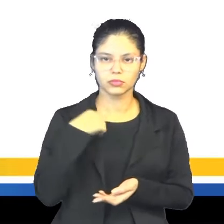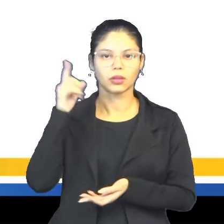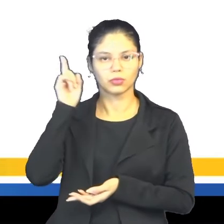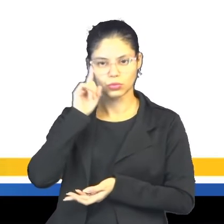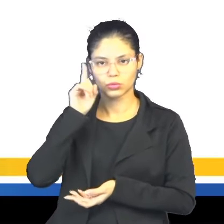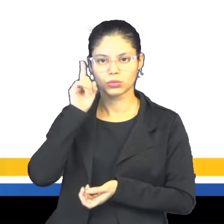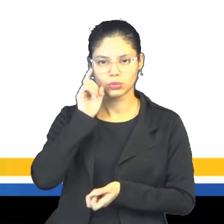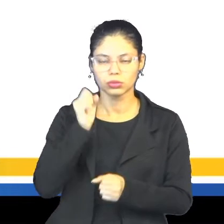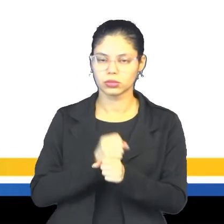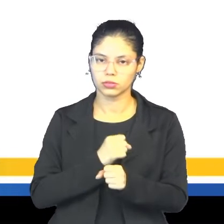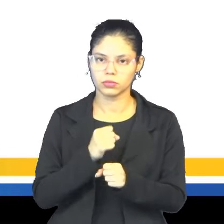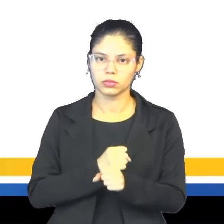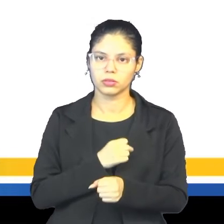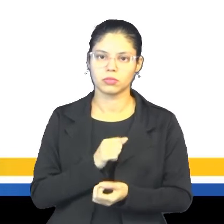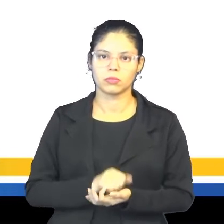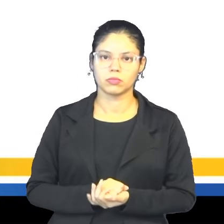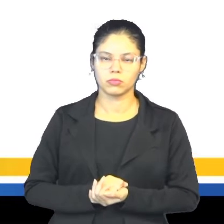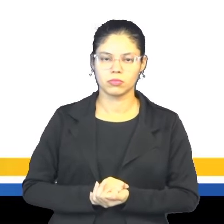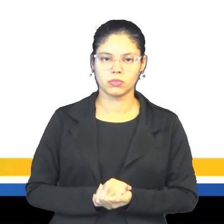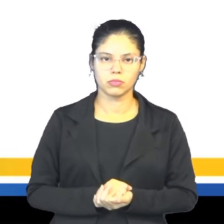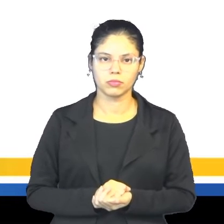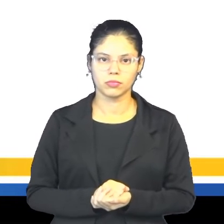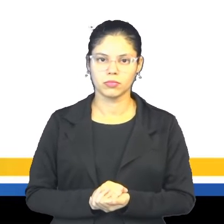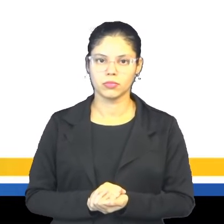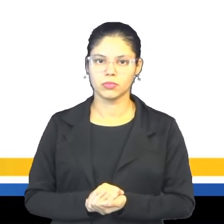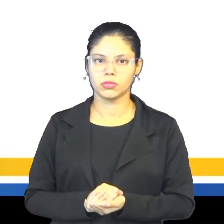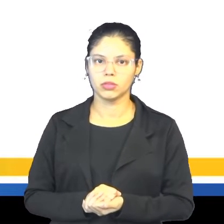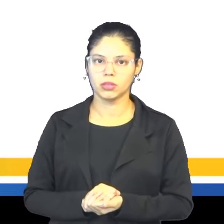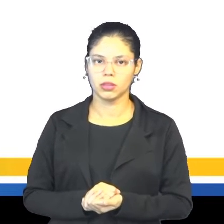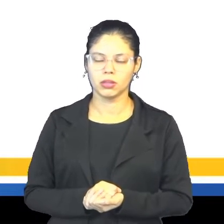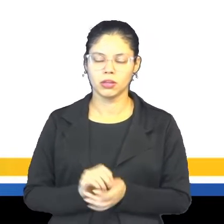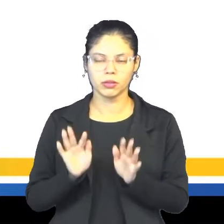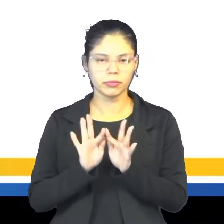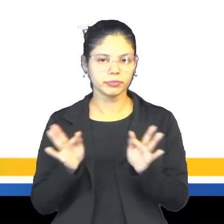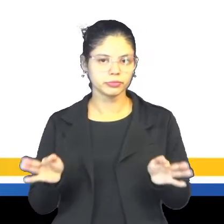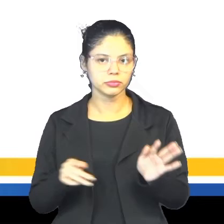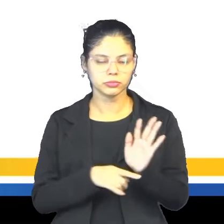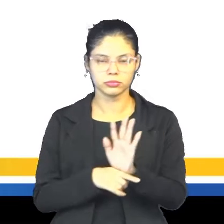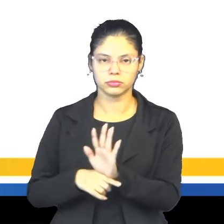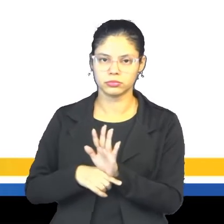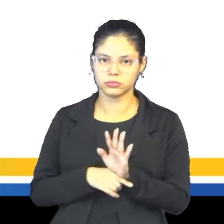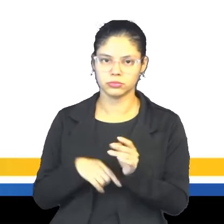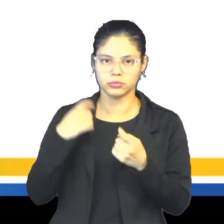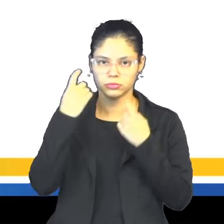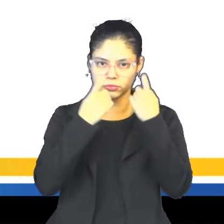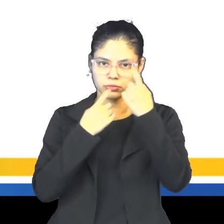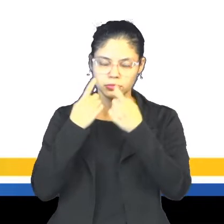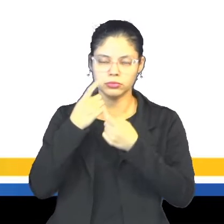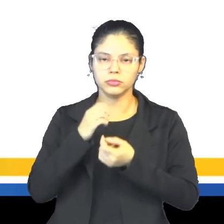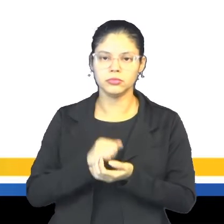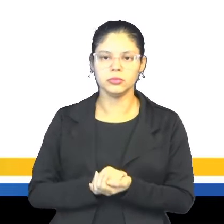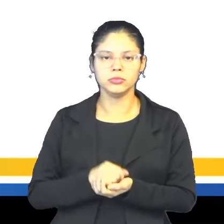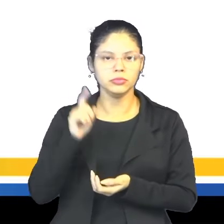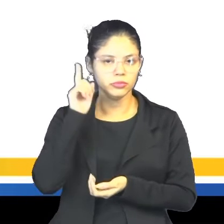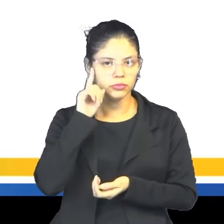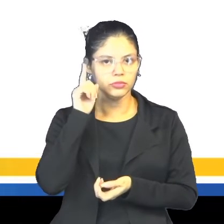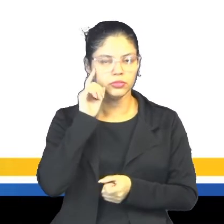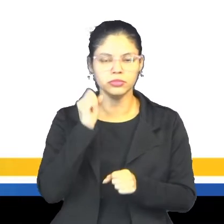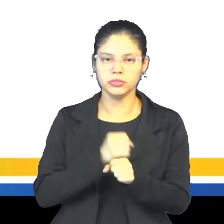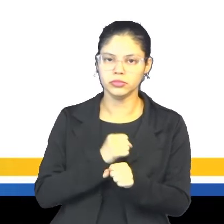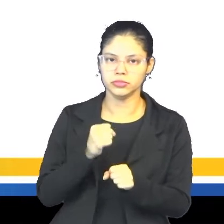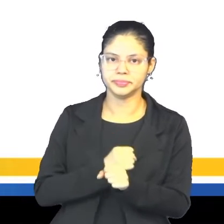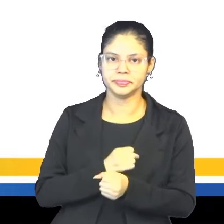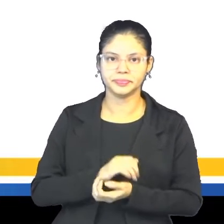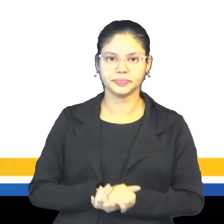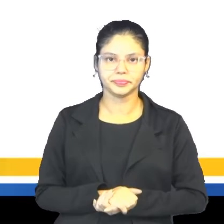ano, em que every year é a nossa, né, frase que indica a expressão de recorrência, ok?